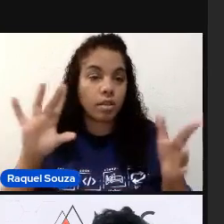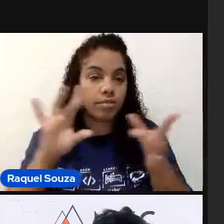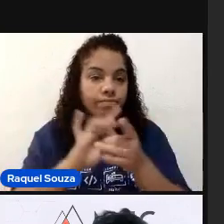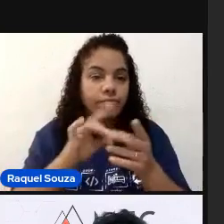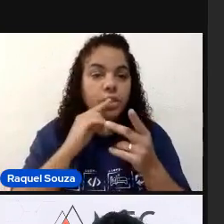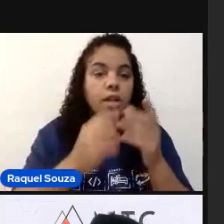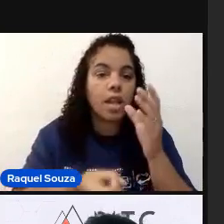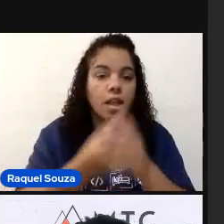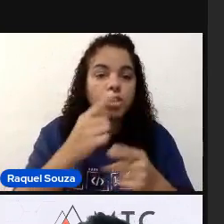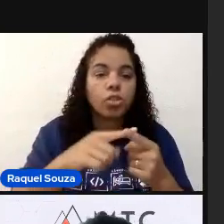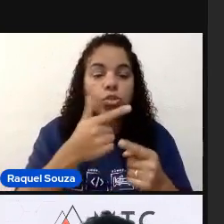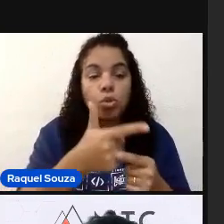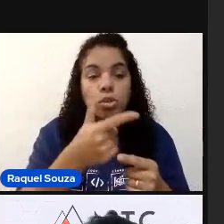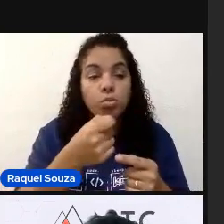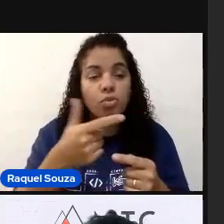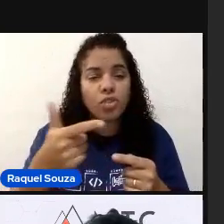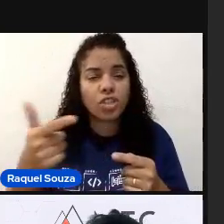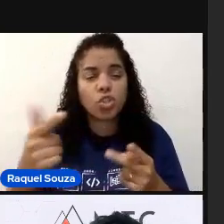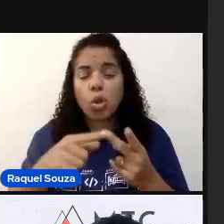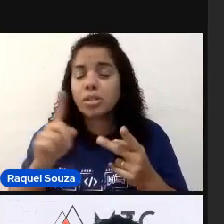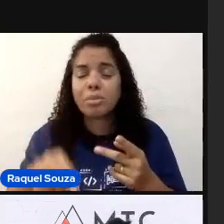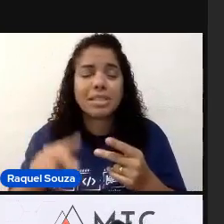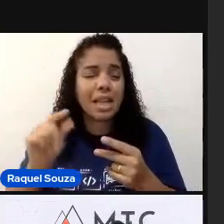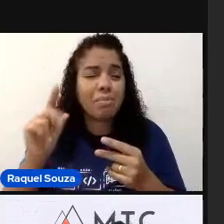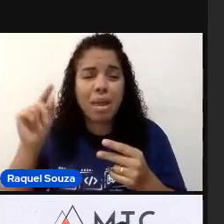2022. Mas ainda era bem rudimentar.